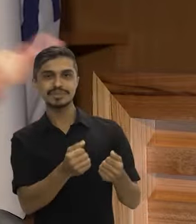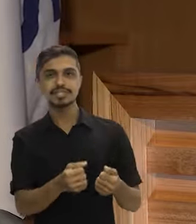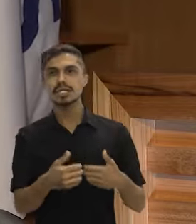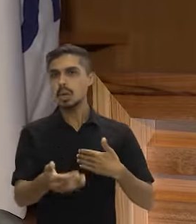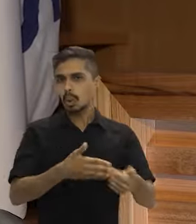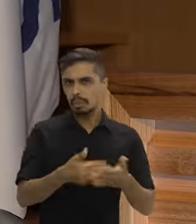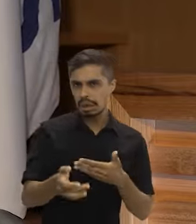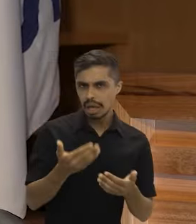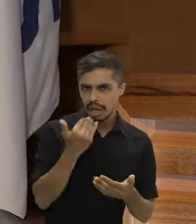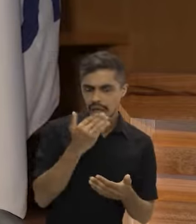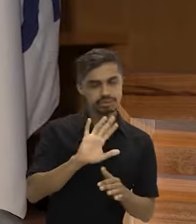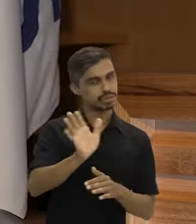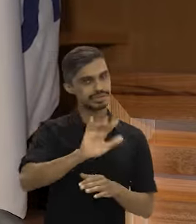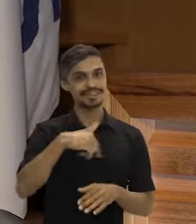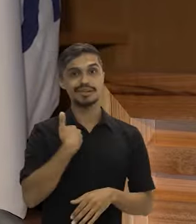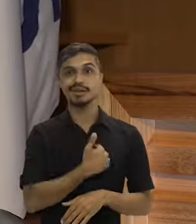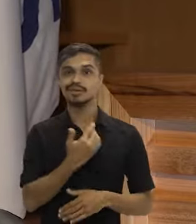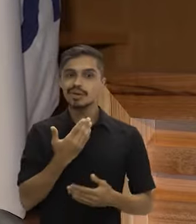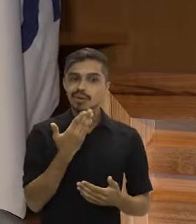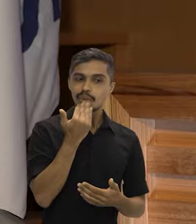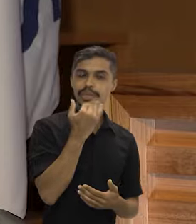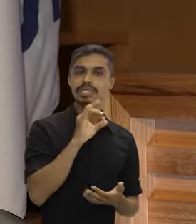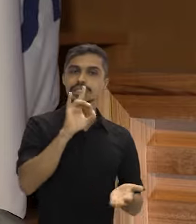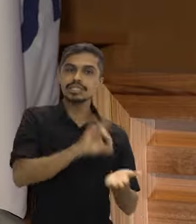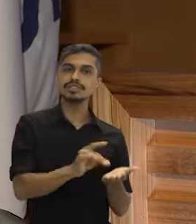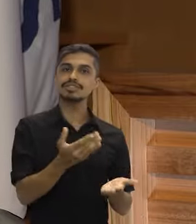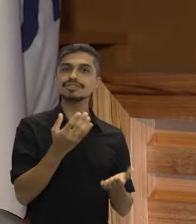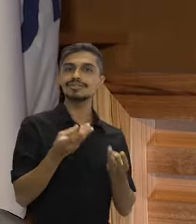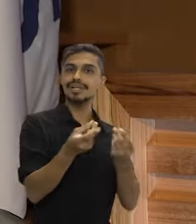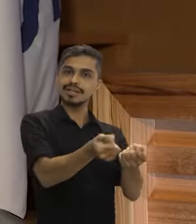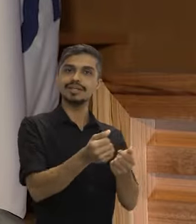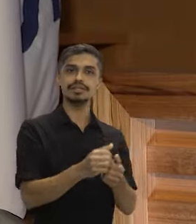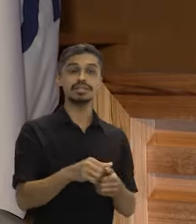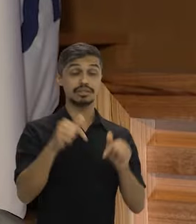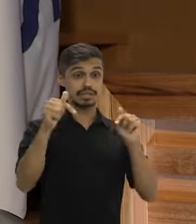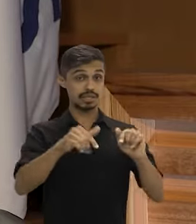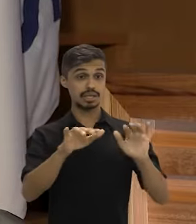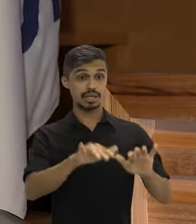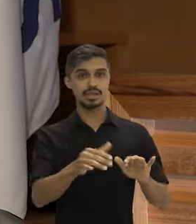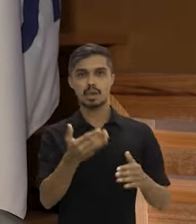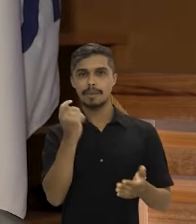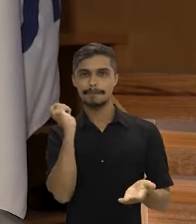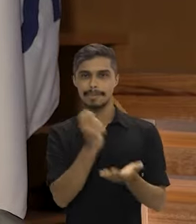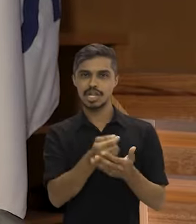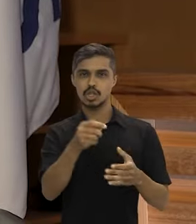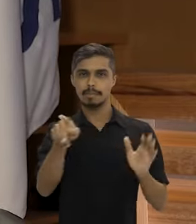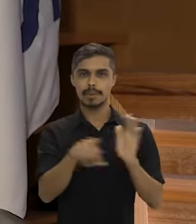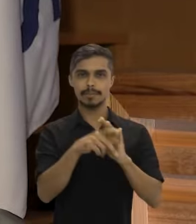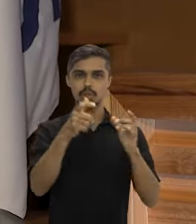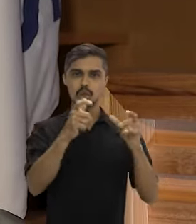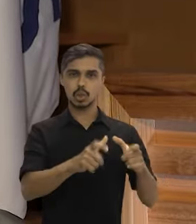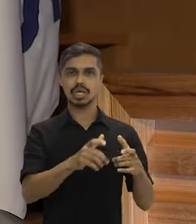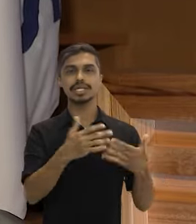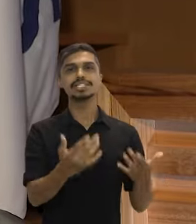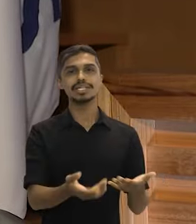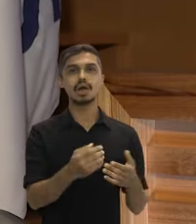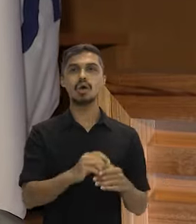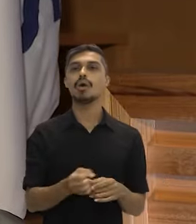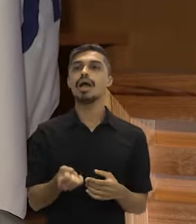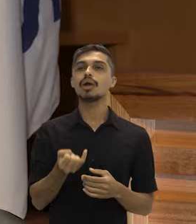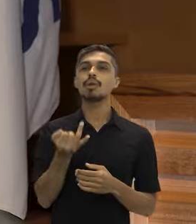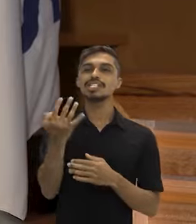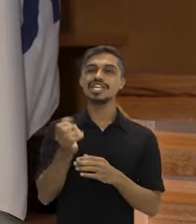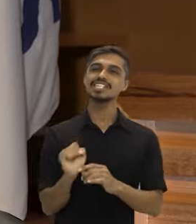quer dizer, não é só qualquer comida, queremos comida de verdade, de qualidade e, nesse caso, como você está comprando localmente, você reduz